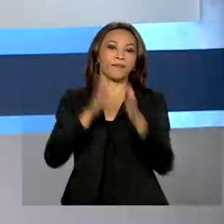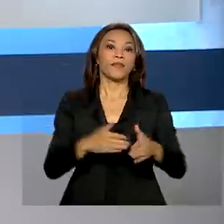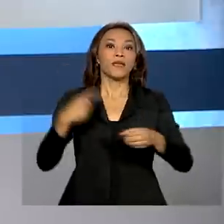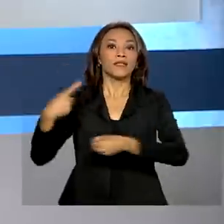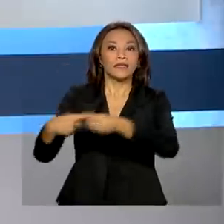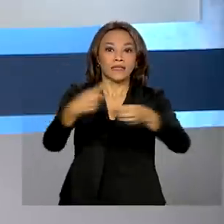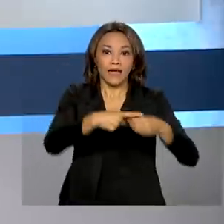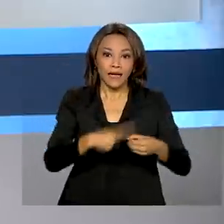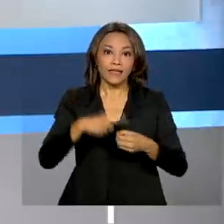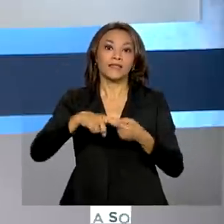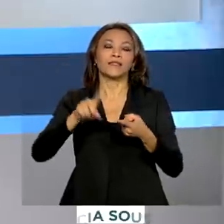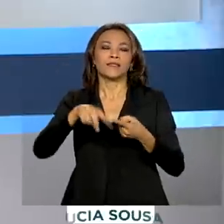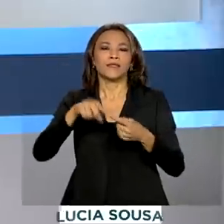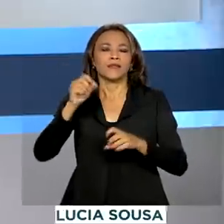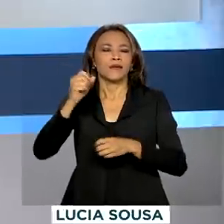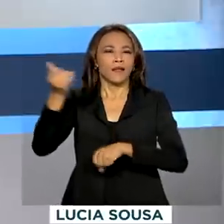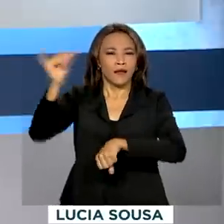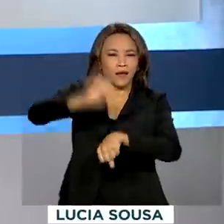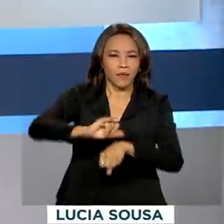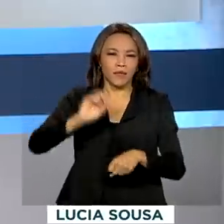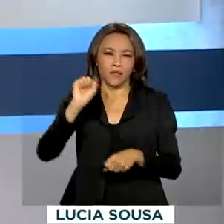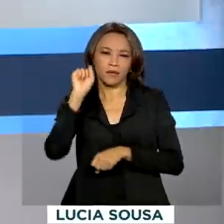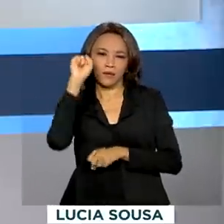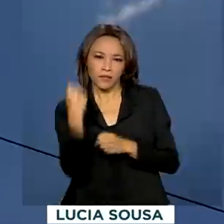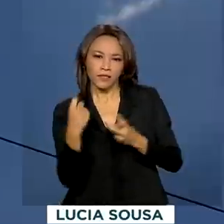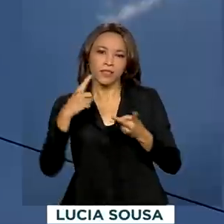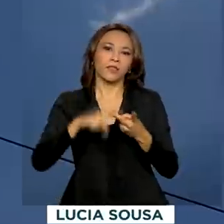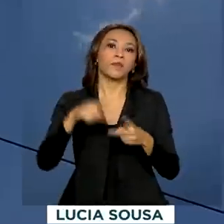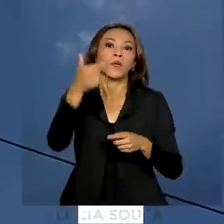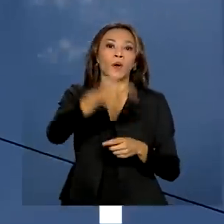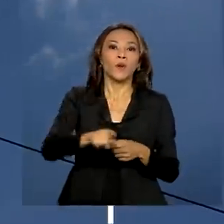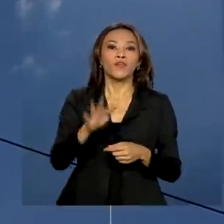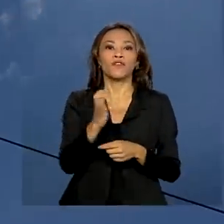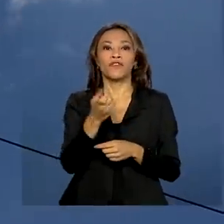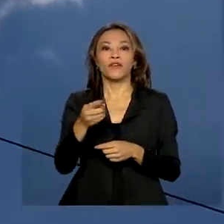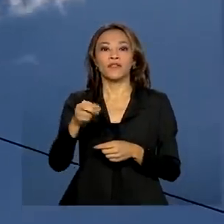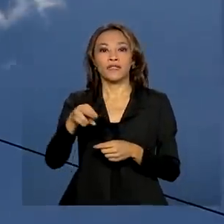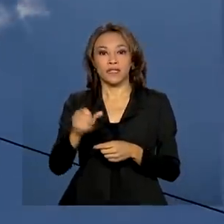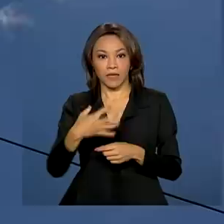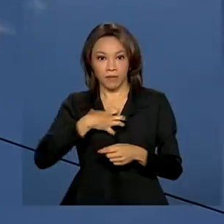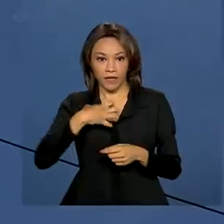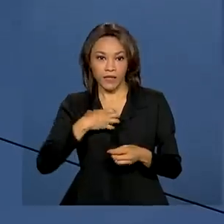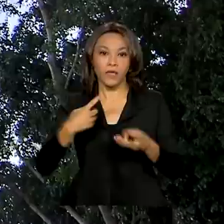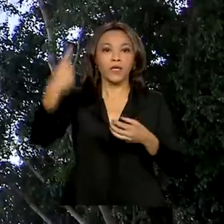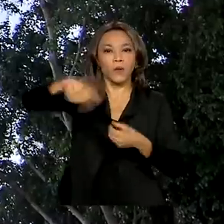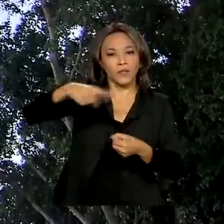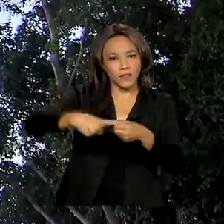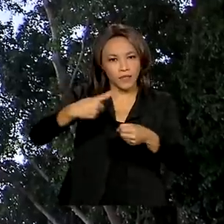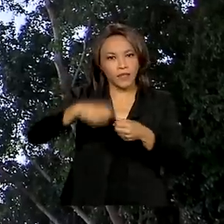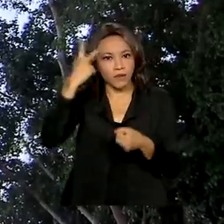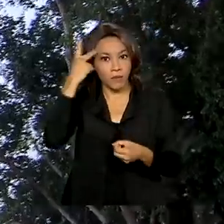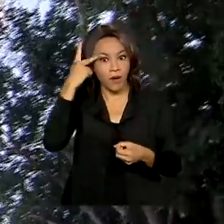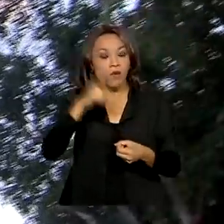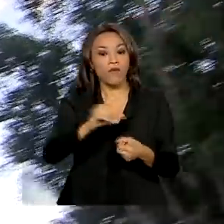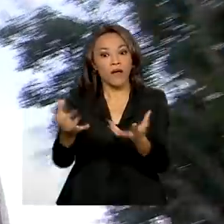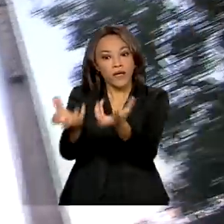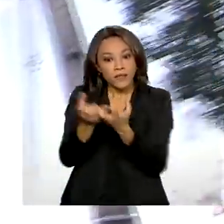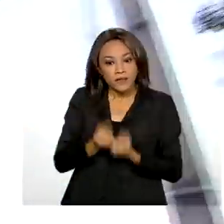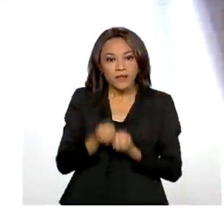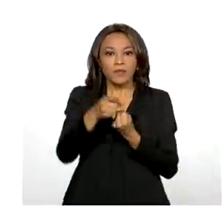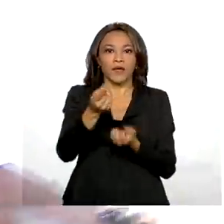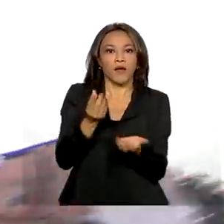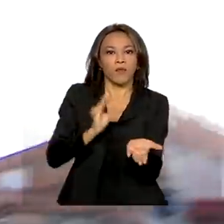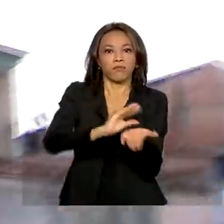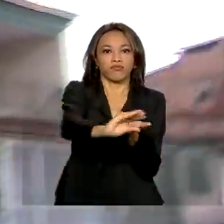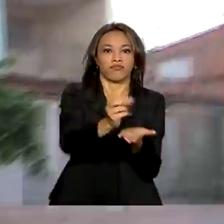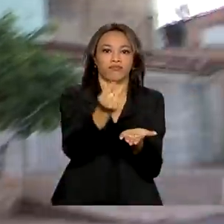de Aracaju em Sergipe, Feira de Santana na Bahia e Franco da Rocha em São Paulo, vão receber investimentos da iniciativa privada em